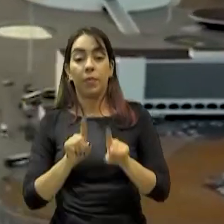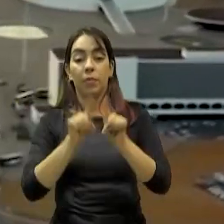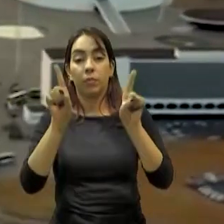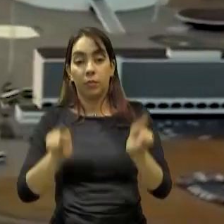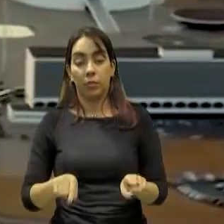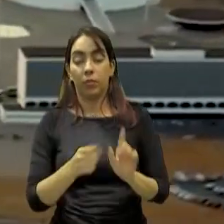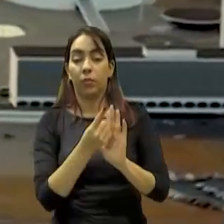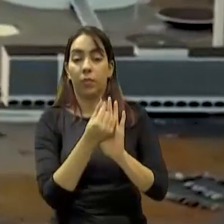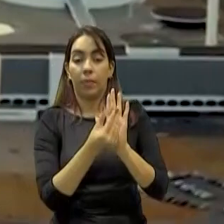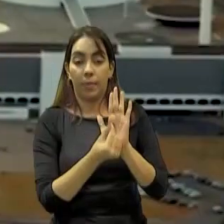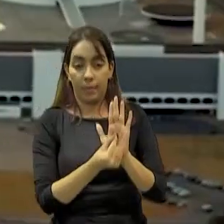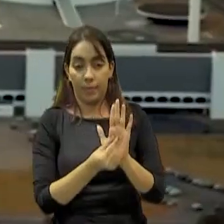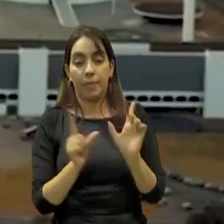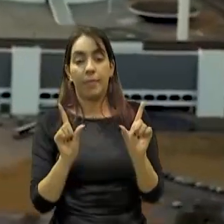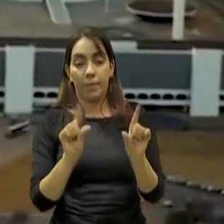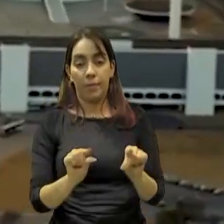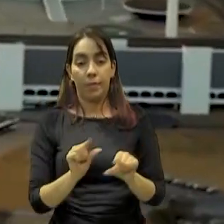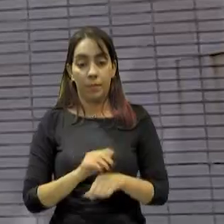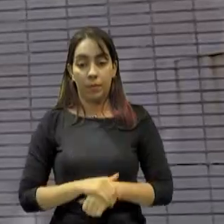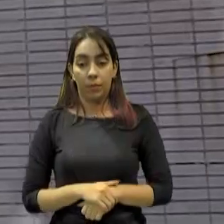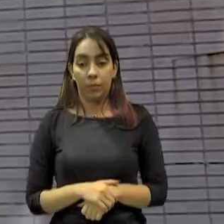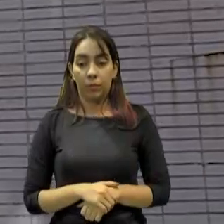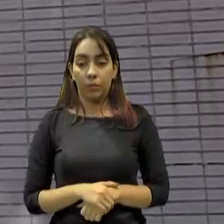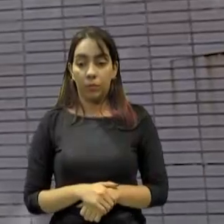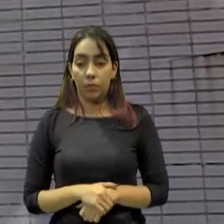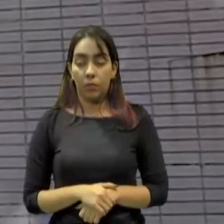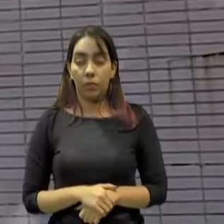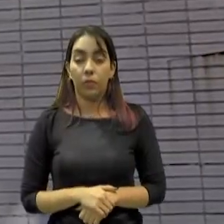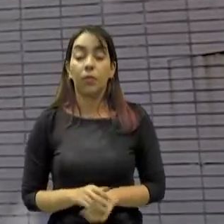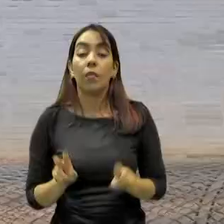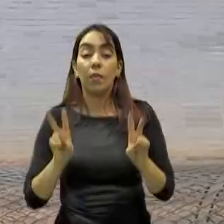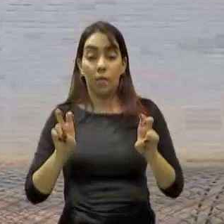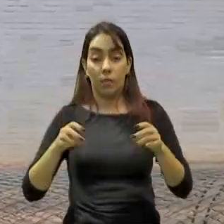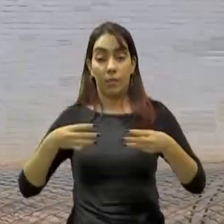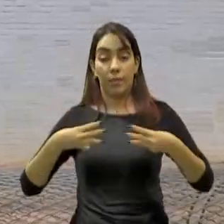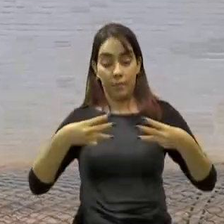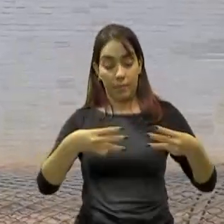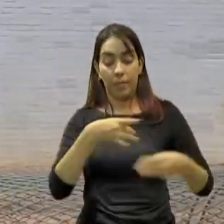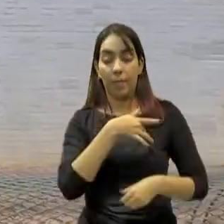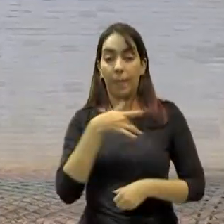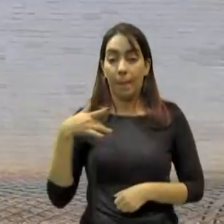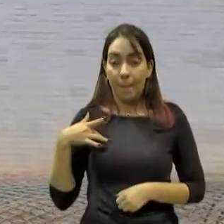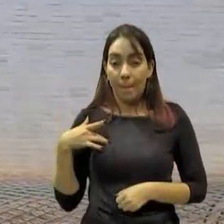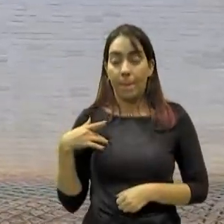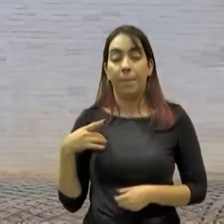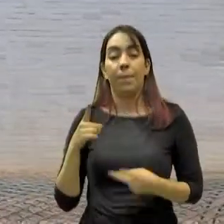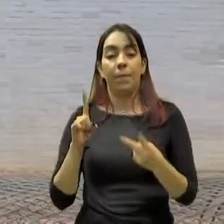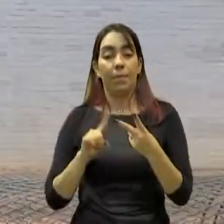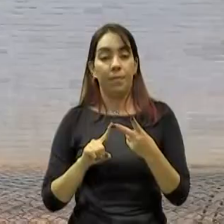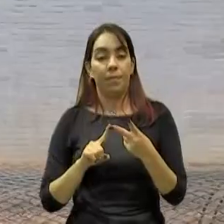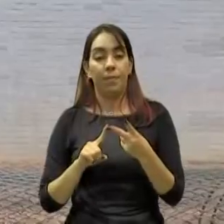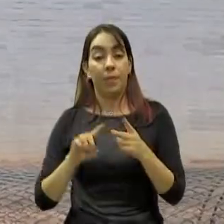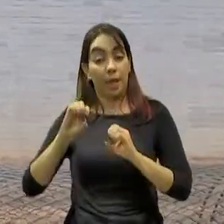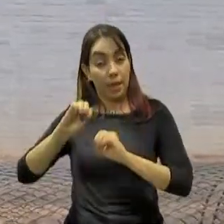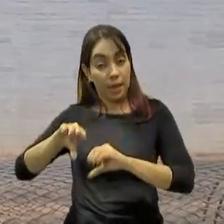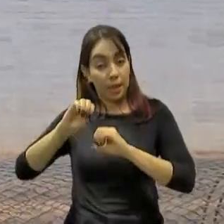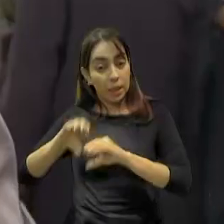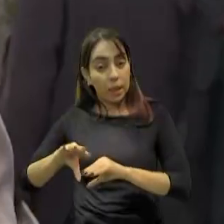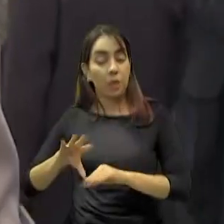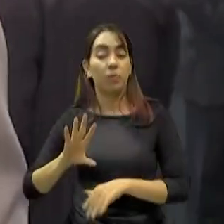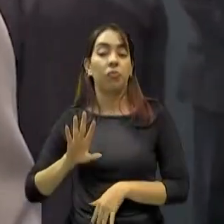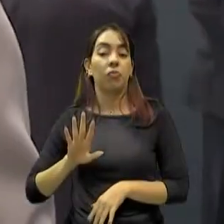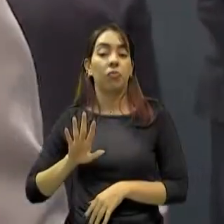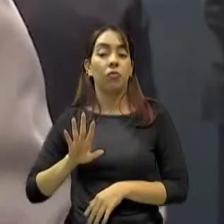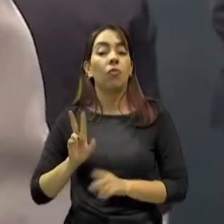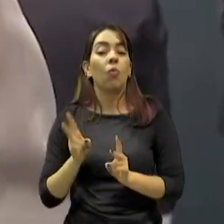com R 88,4 milhões. Já as pastas da Saúde e Educação foram poupadas do contingenciamento.